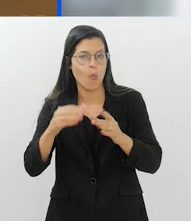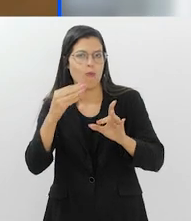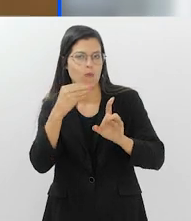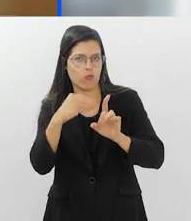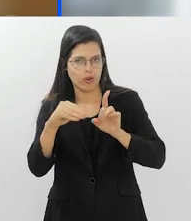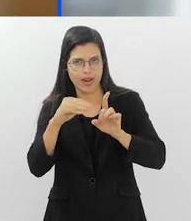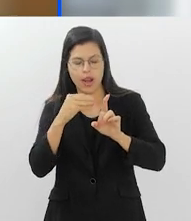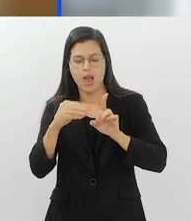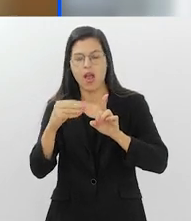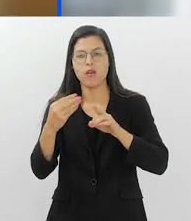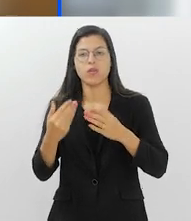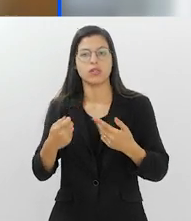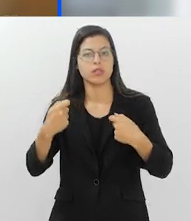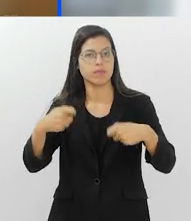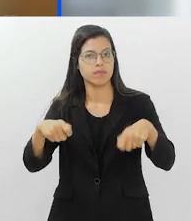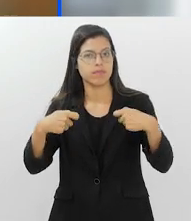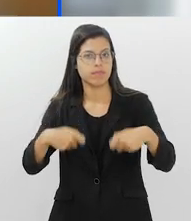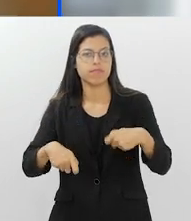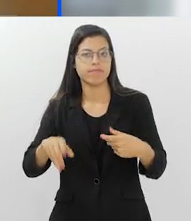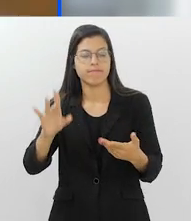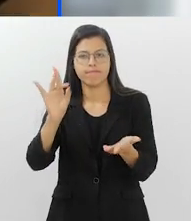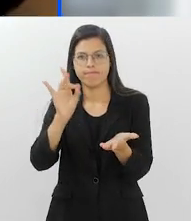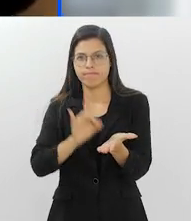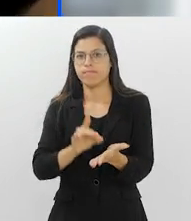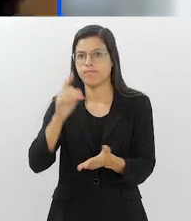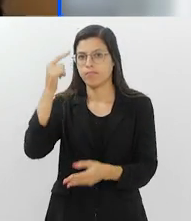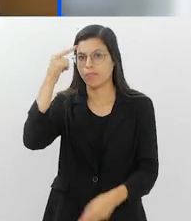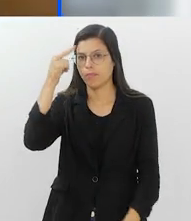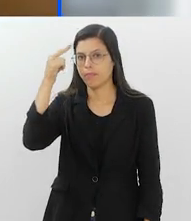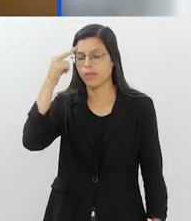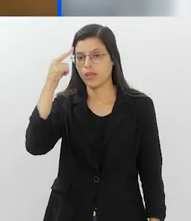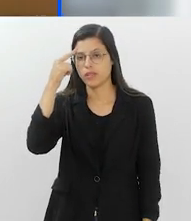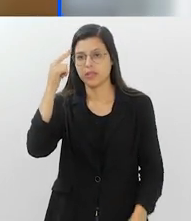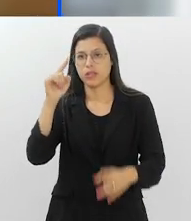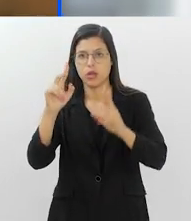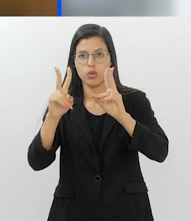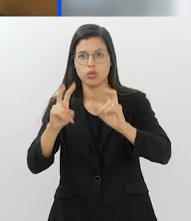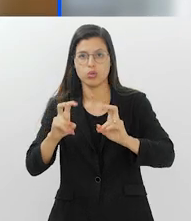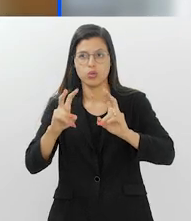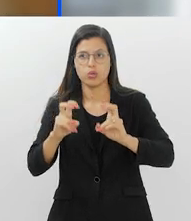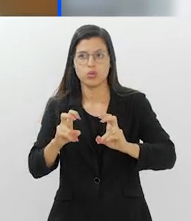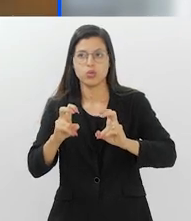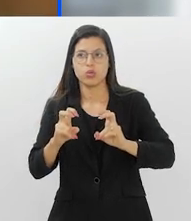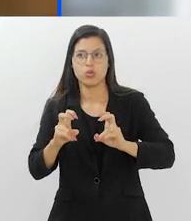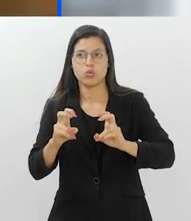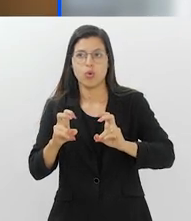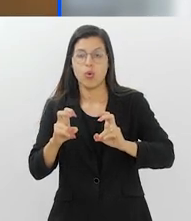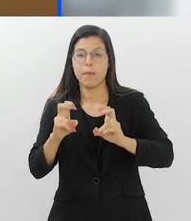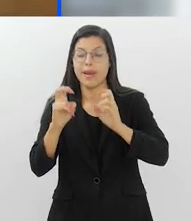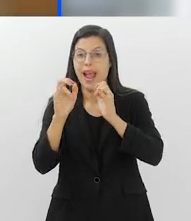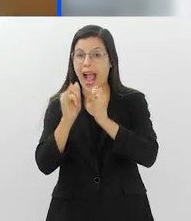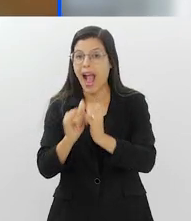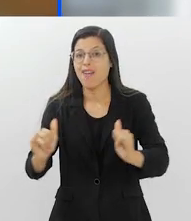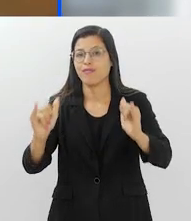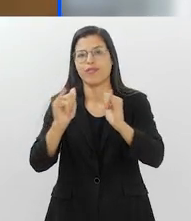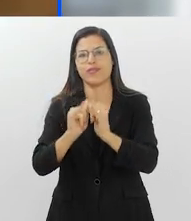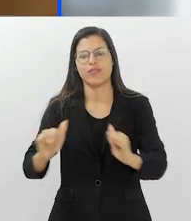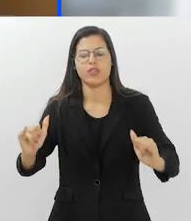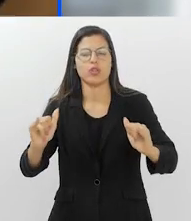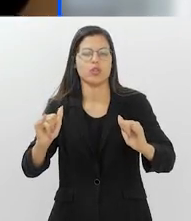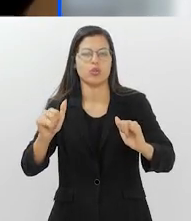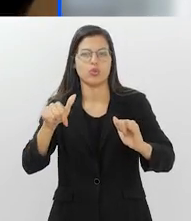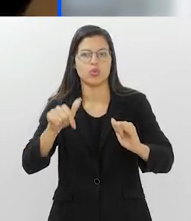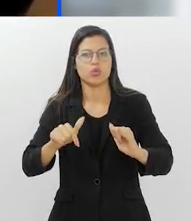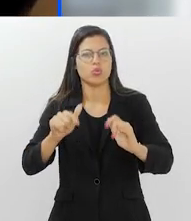vulnerável. Então, a gente precisa realmente pensar na questão de alarmes, de alertas que